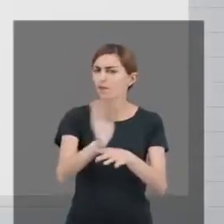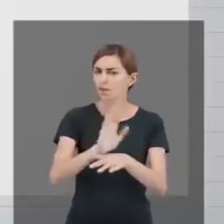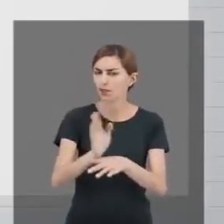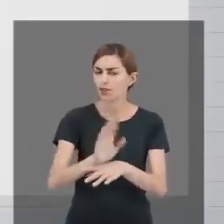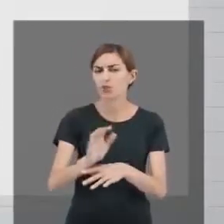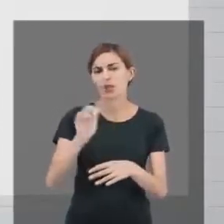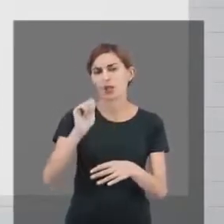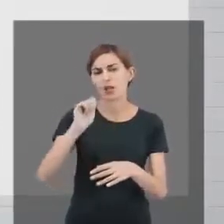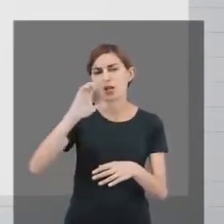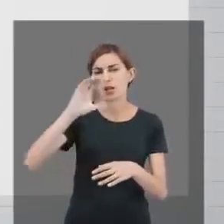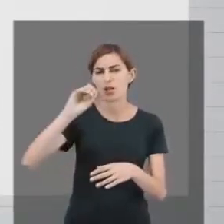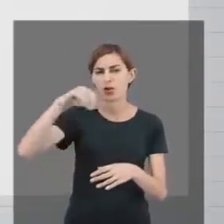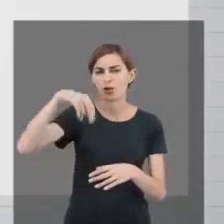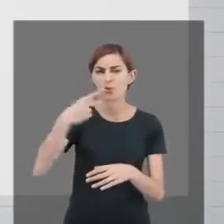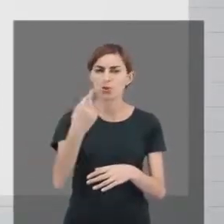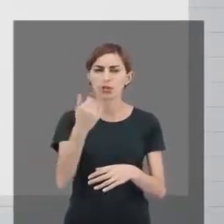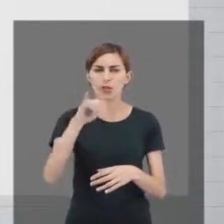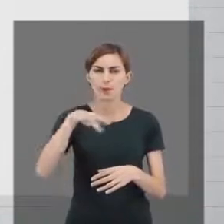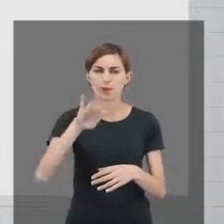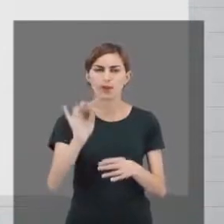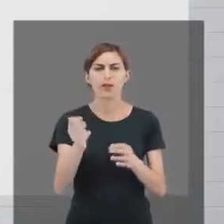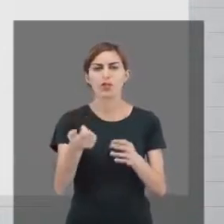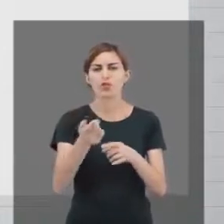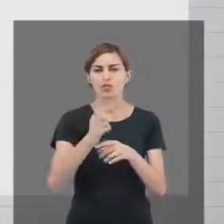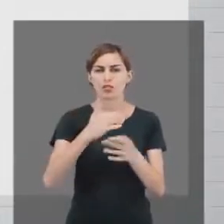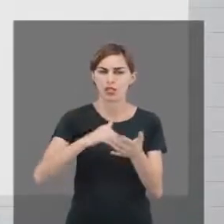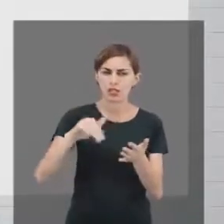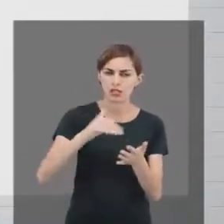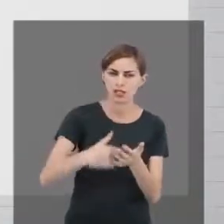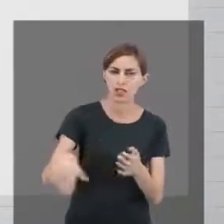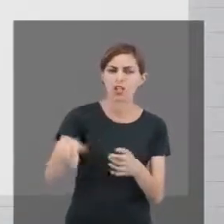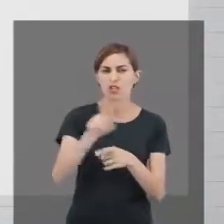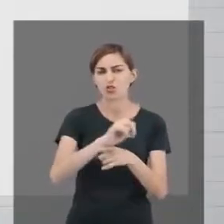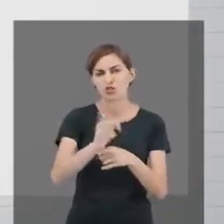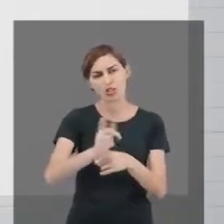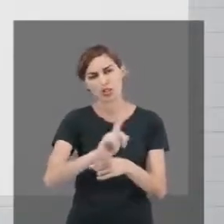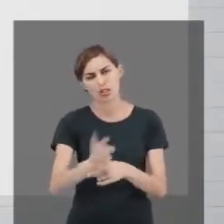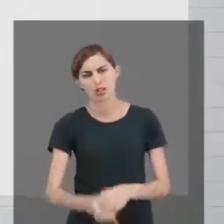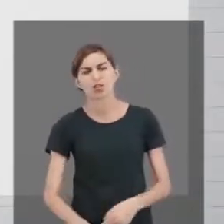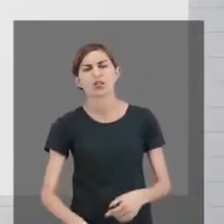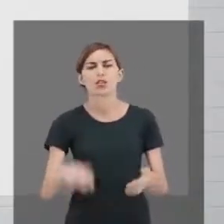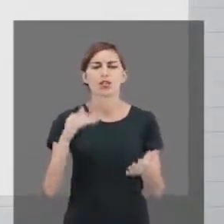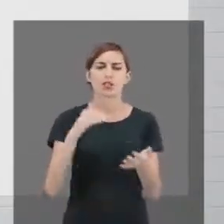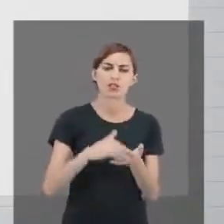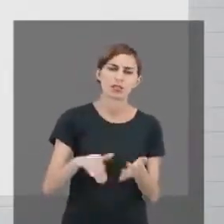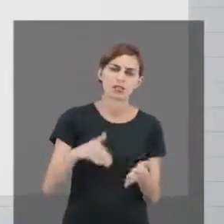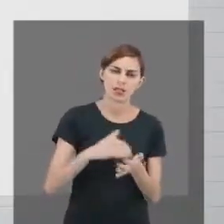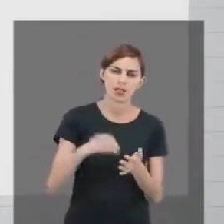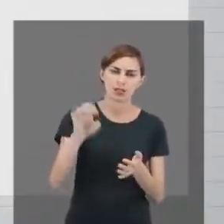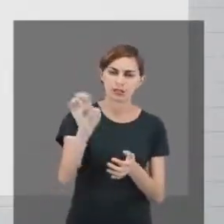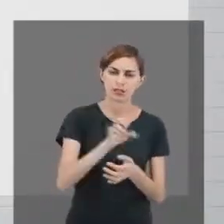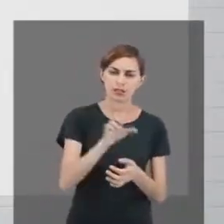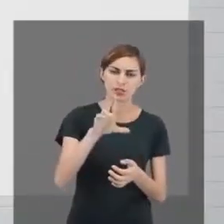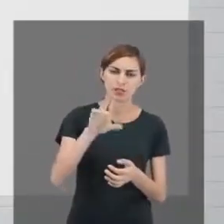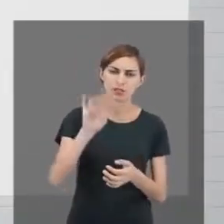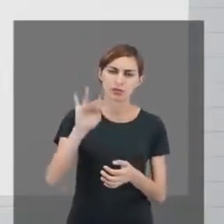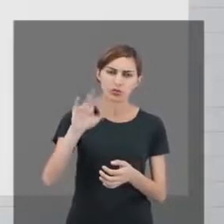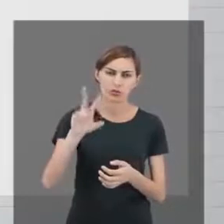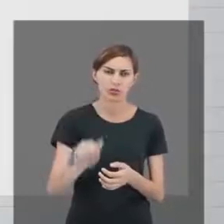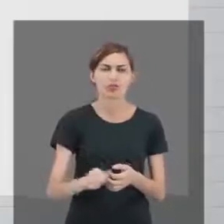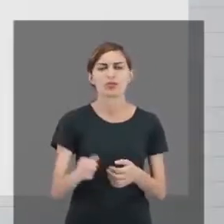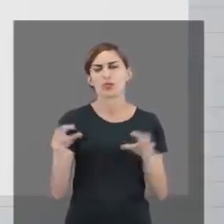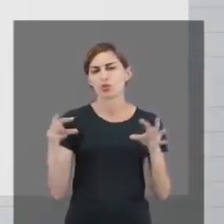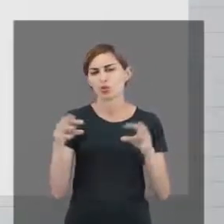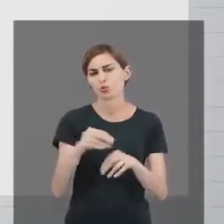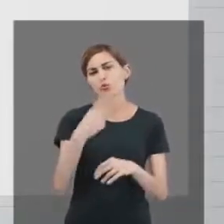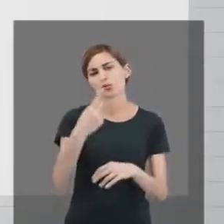acolhimento do nosso secretário, do nosso gerente geral, da nossa secretária executiva. Assistam os vídeos de acolhimento